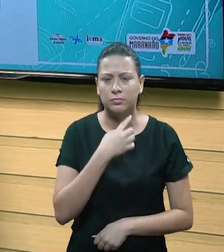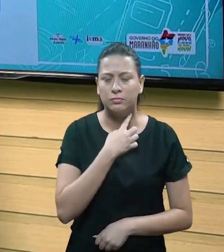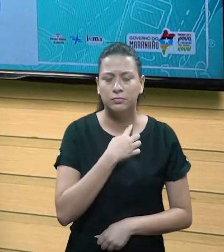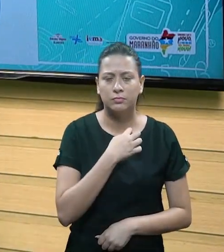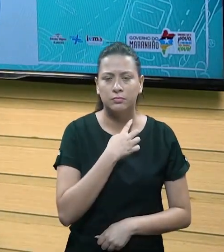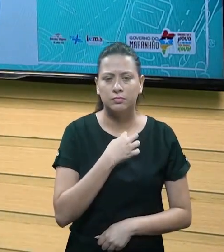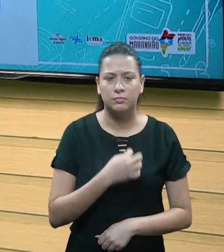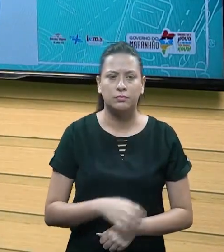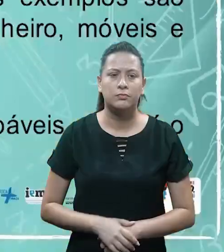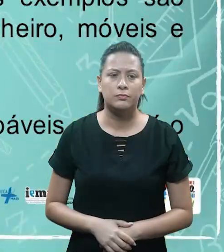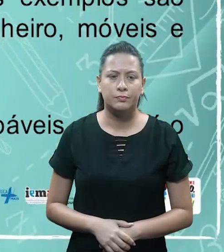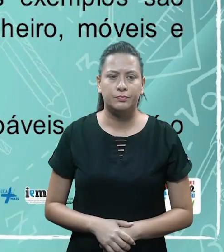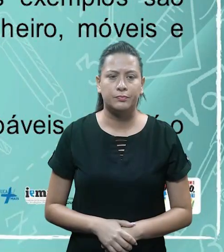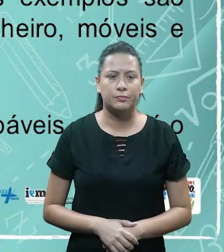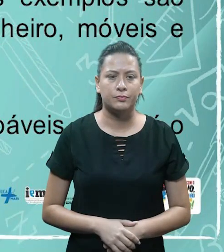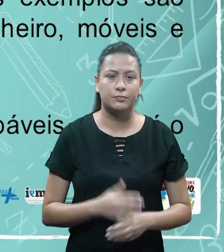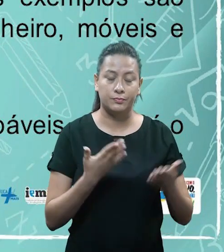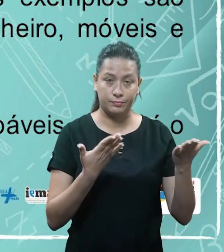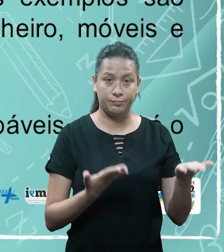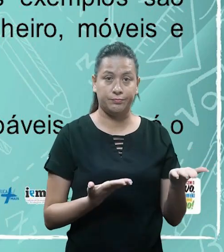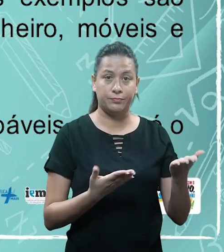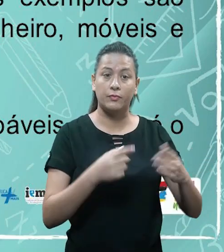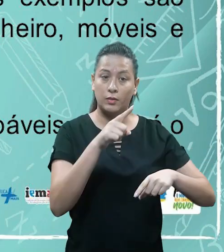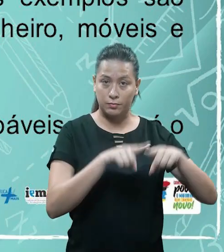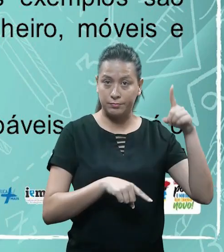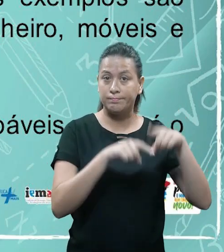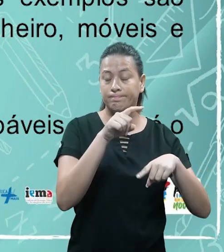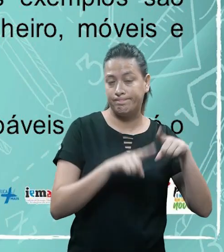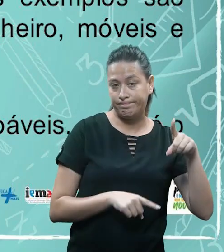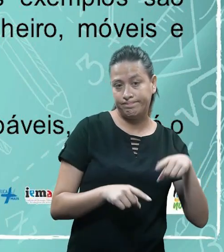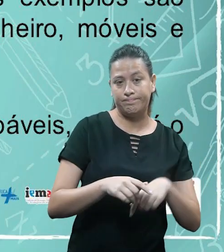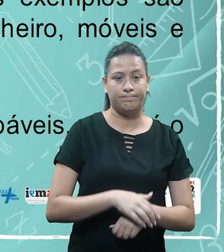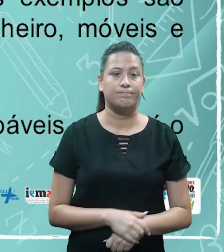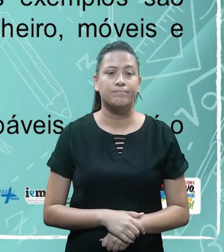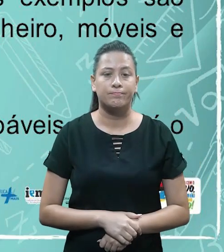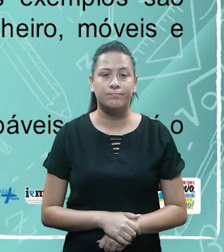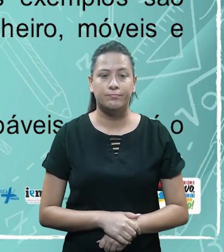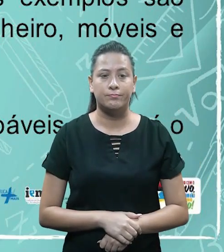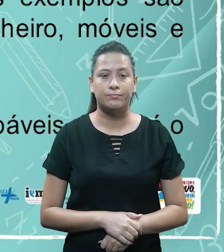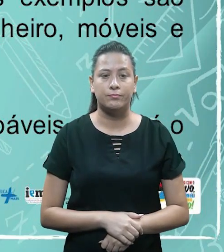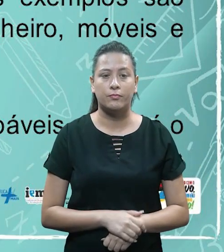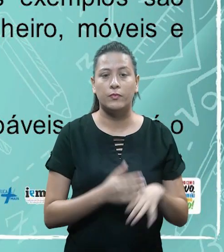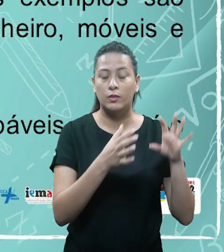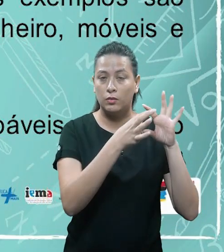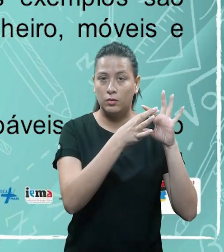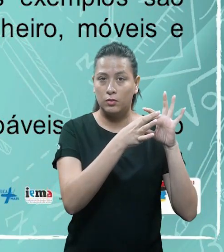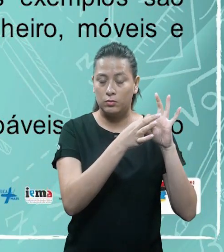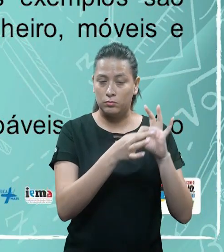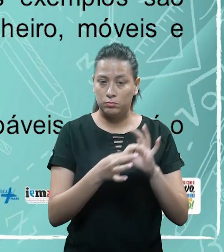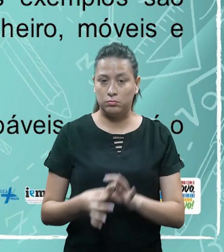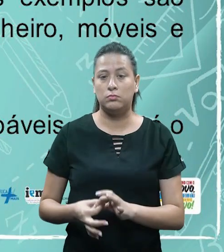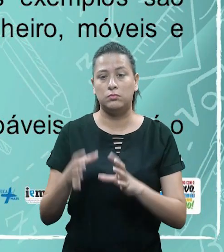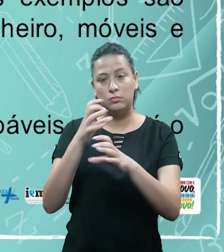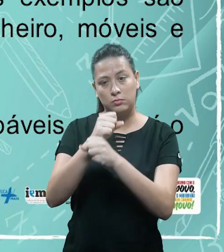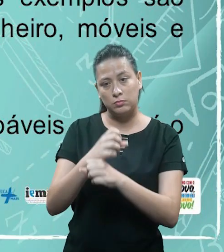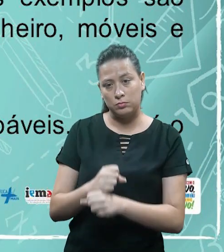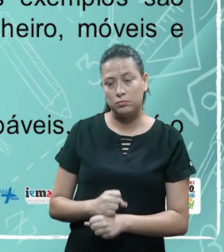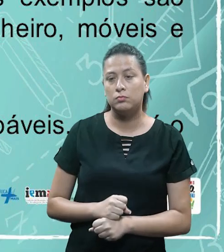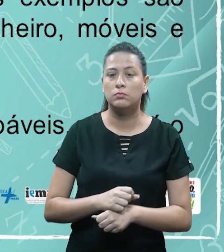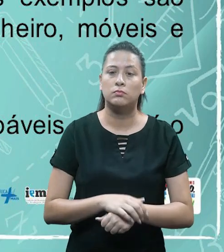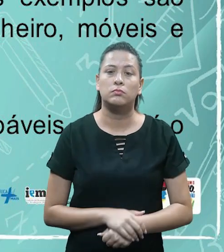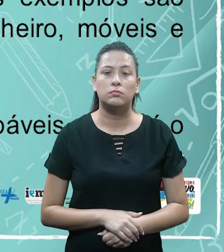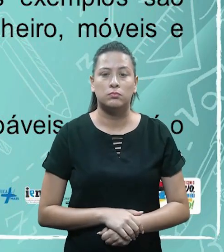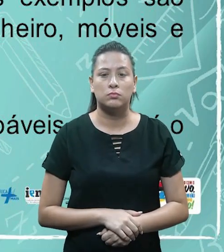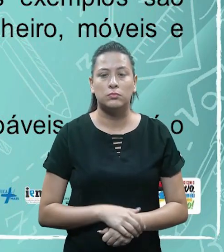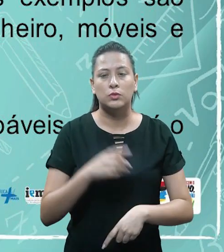norteia o patrimônio. Vamos lá? Primeiro, são os bens. O que que diz aqui pra gente, ó? Bens, no âmbito da